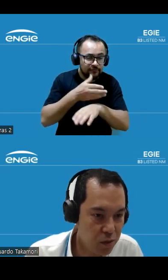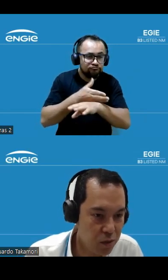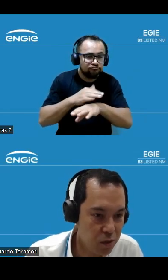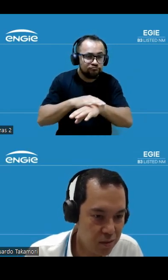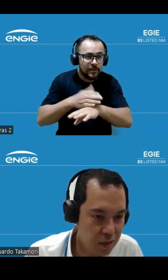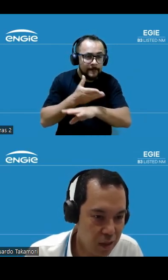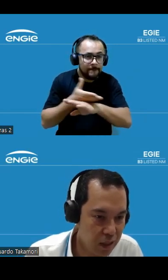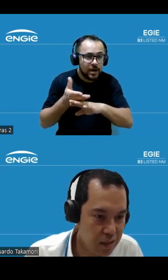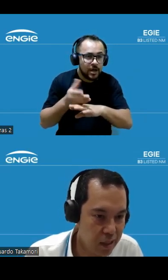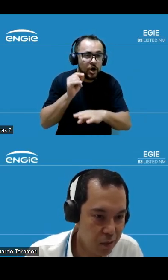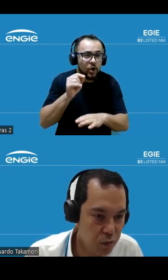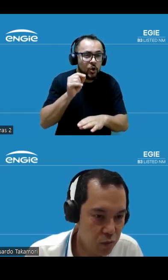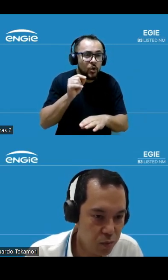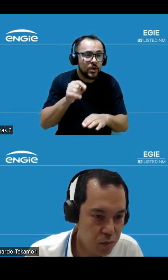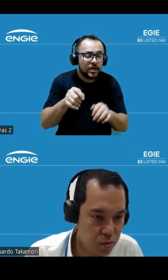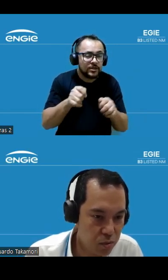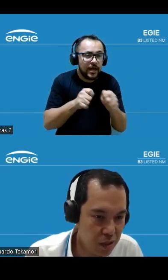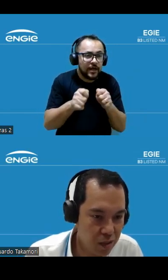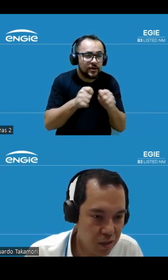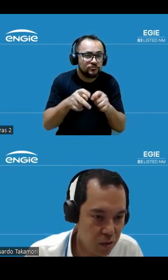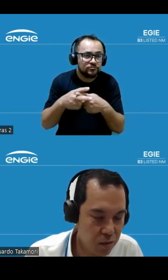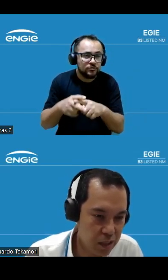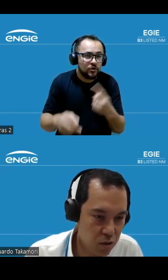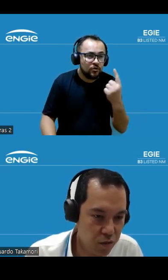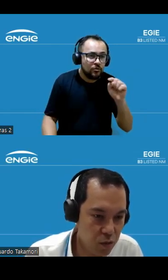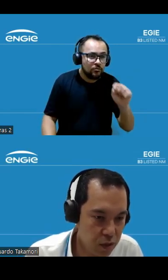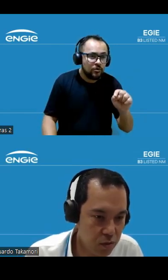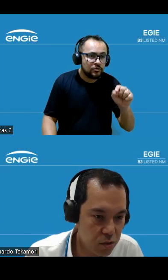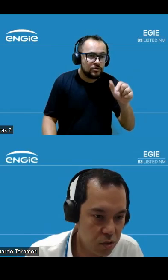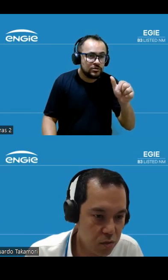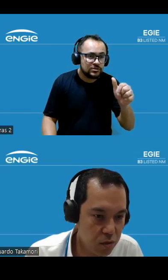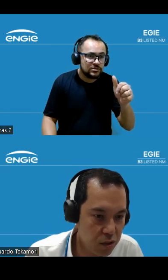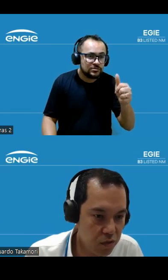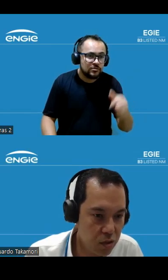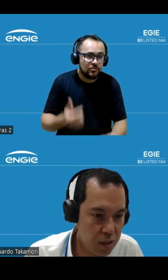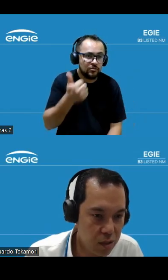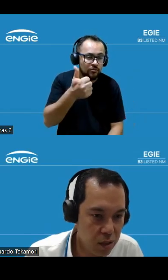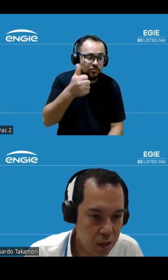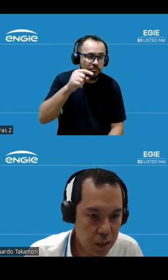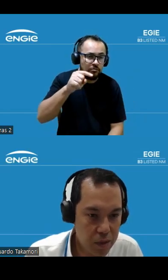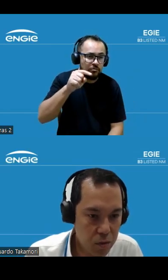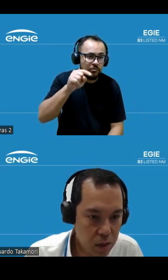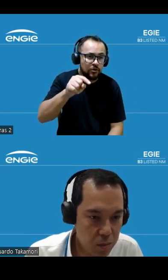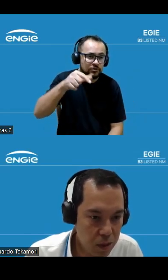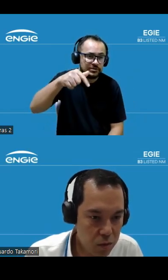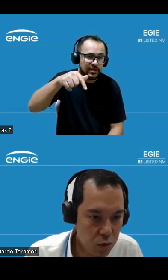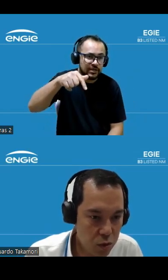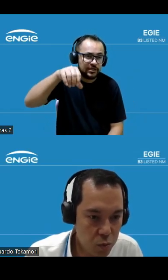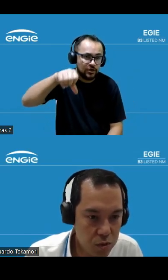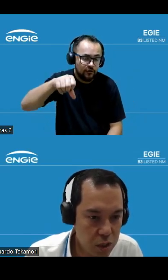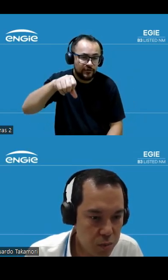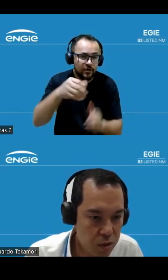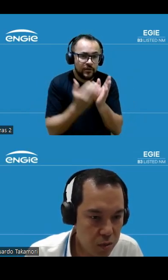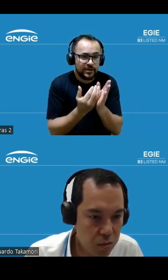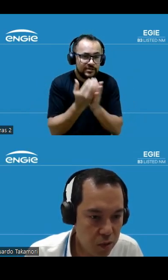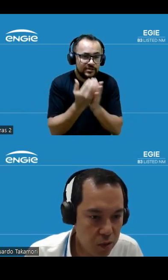EBITDA ajustado, ele saiu de 1,798 no segundo trimestre de 23 e apresentou um crescimento de 8